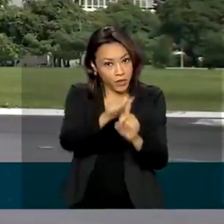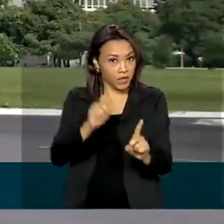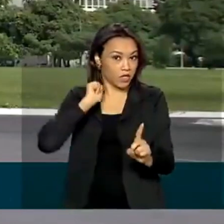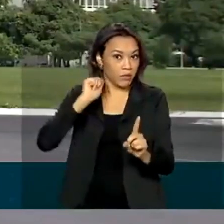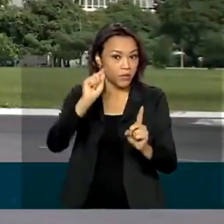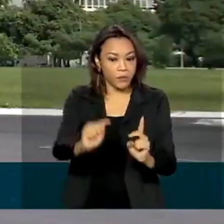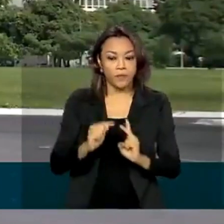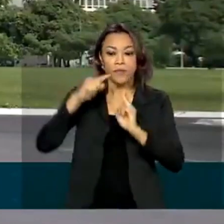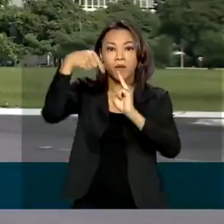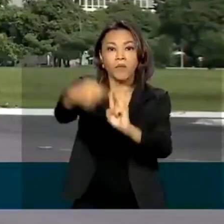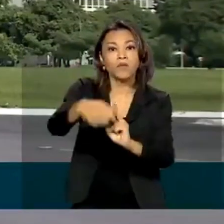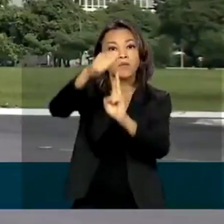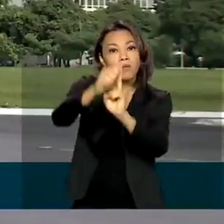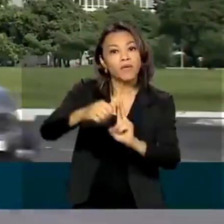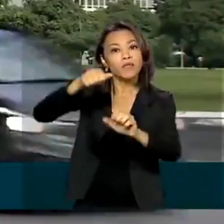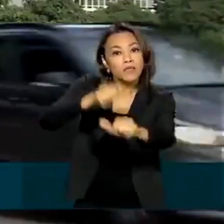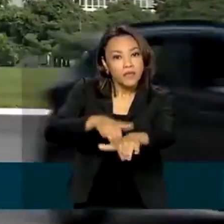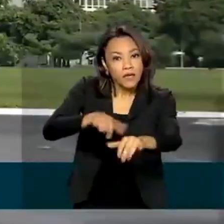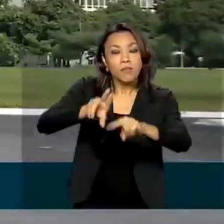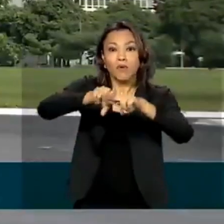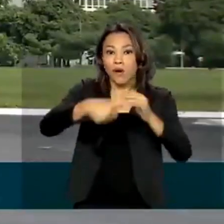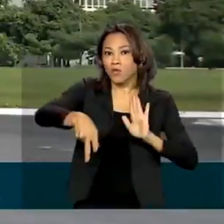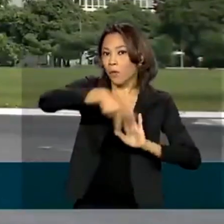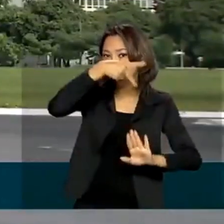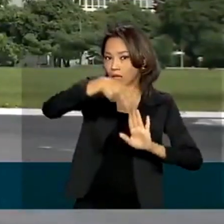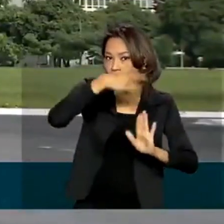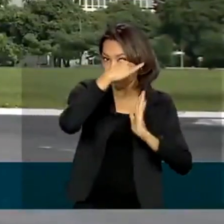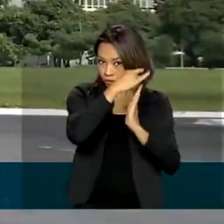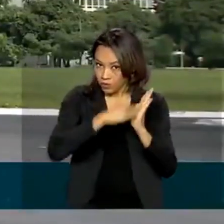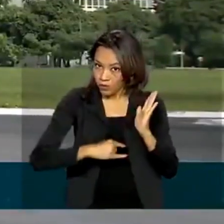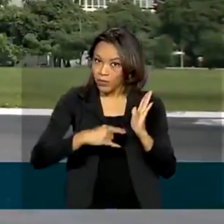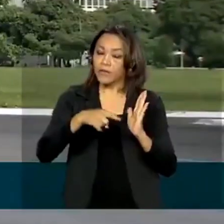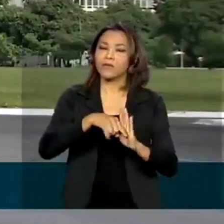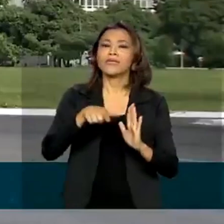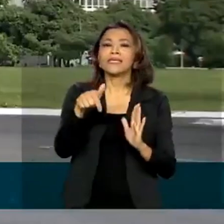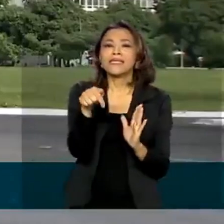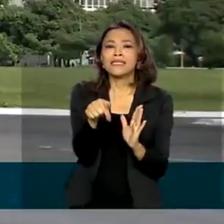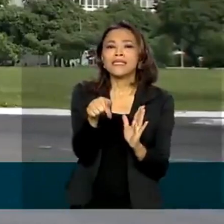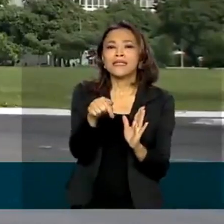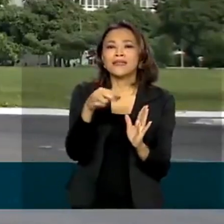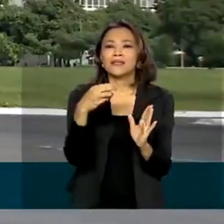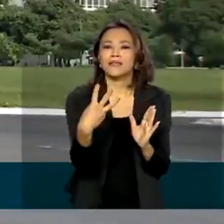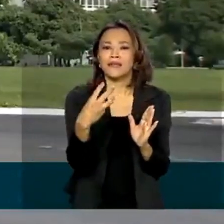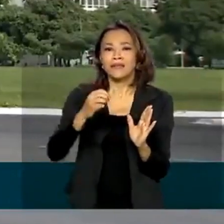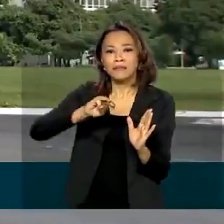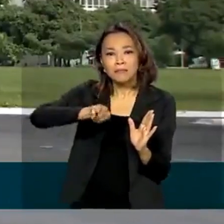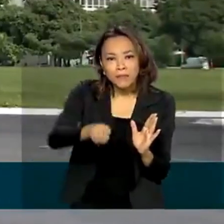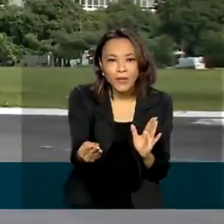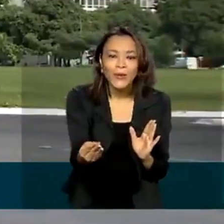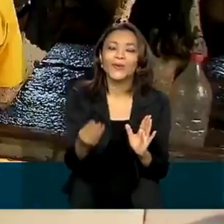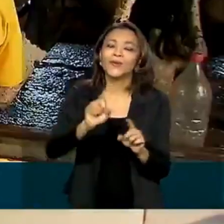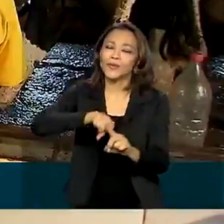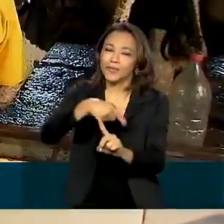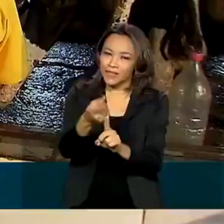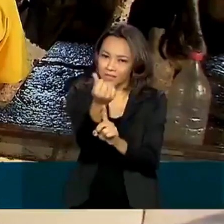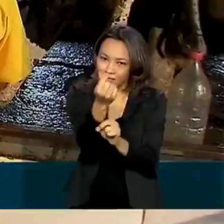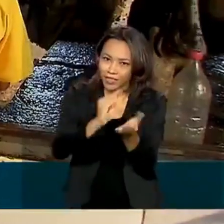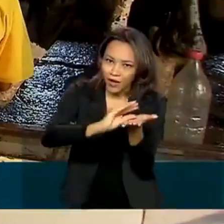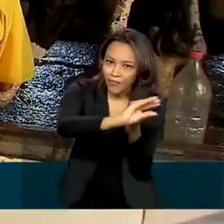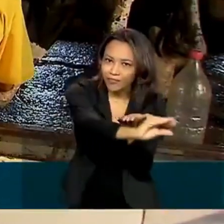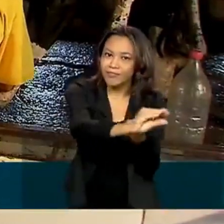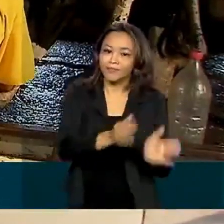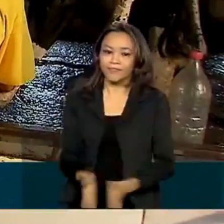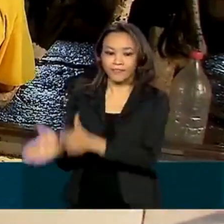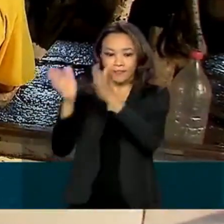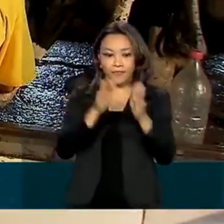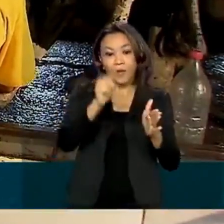E em setembro, por meio de uma portaria, liberou cerca de 73 milhões adicionais. Outra frente do